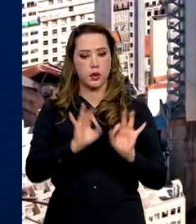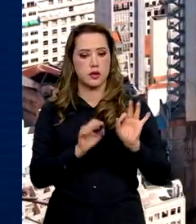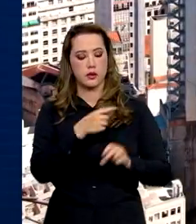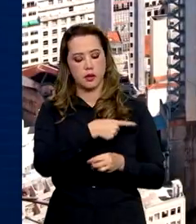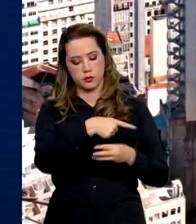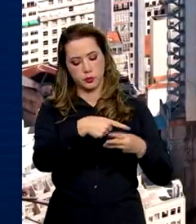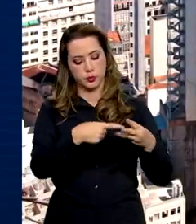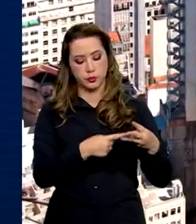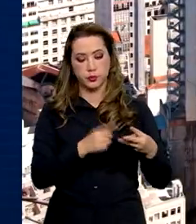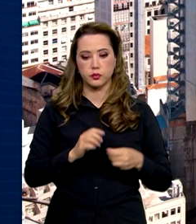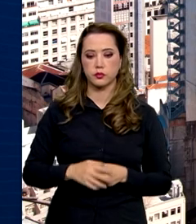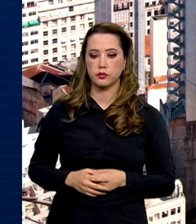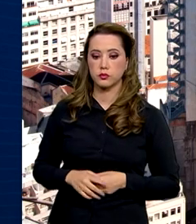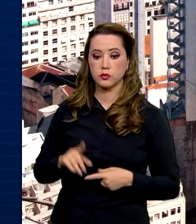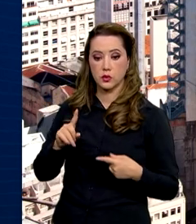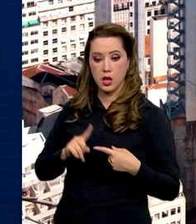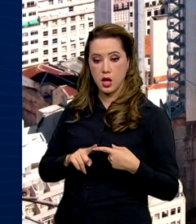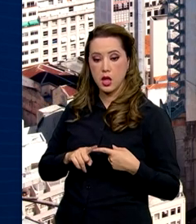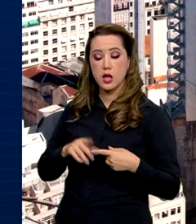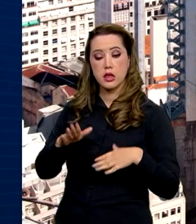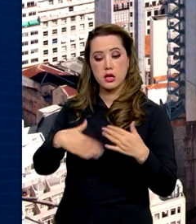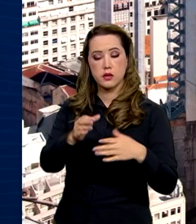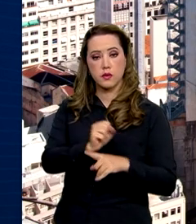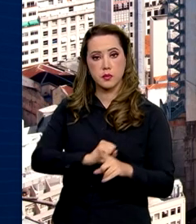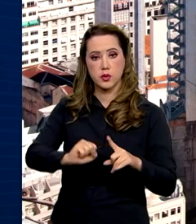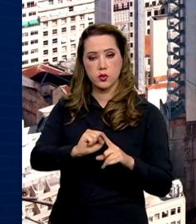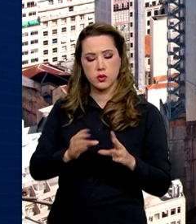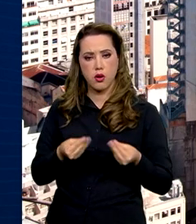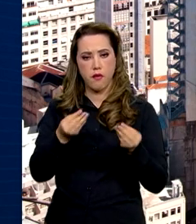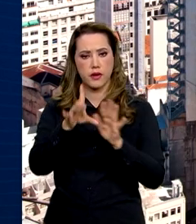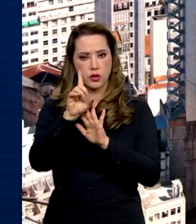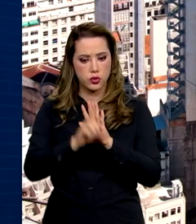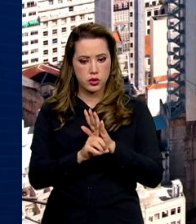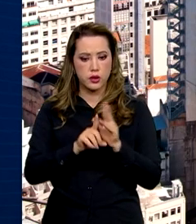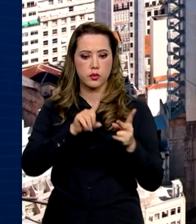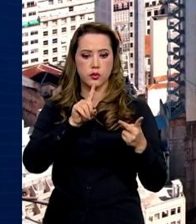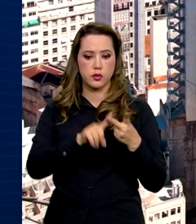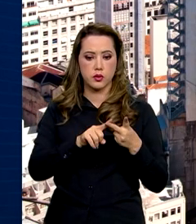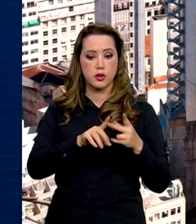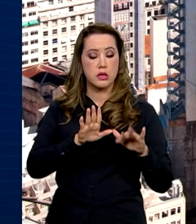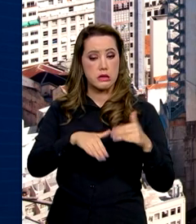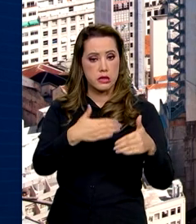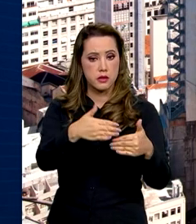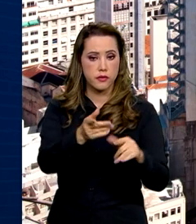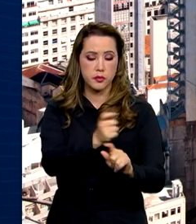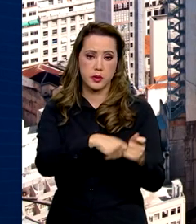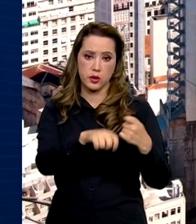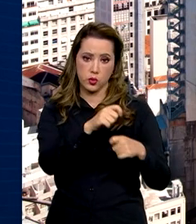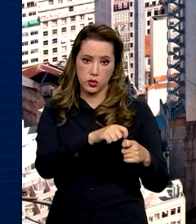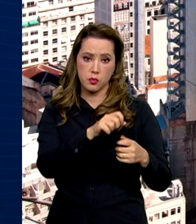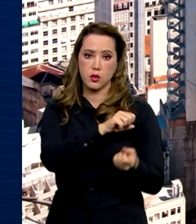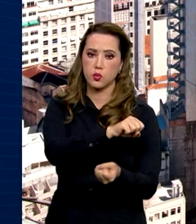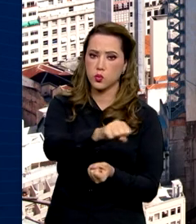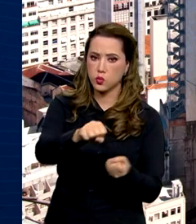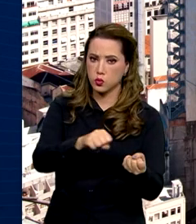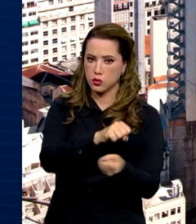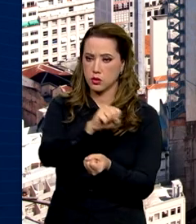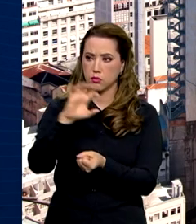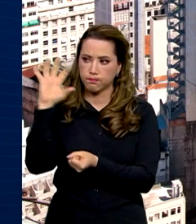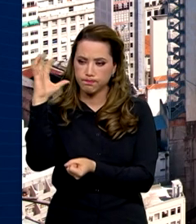eixos. Desenvolvimento social e garantia de direitos, desenvolvimento econômico e sustentabilidade